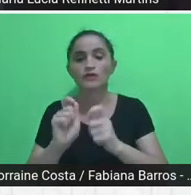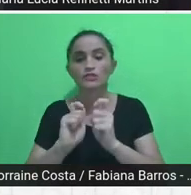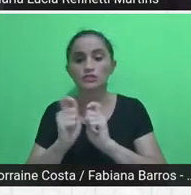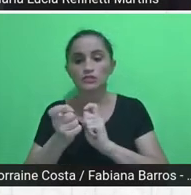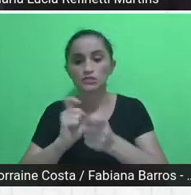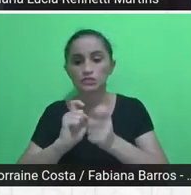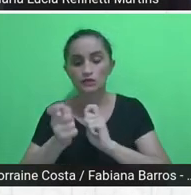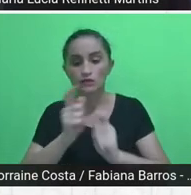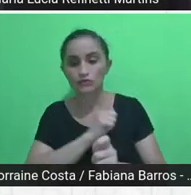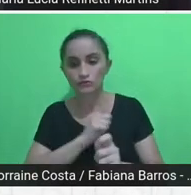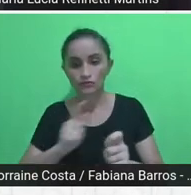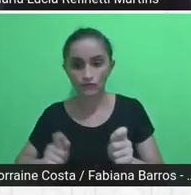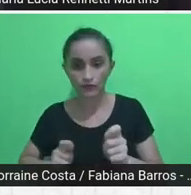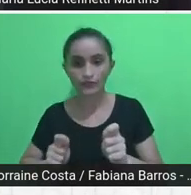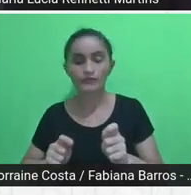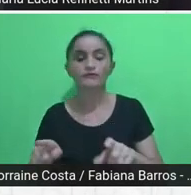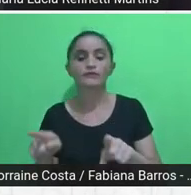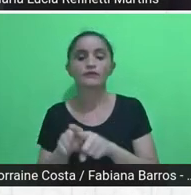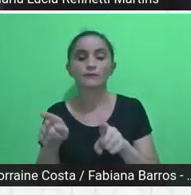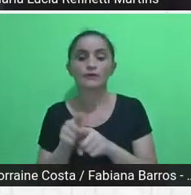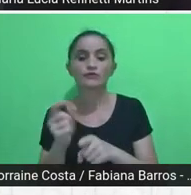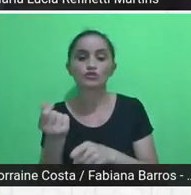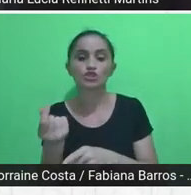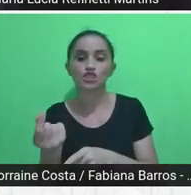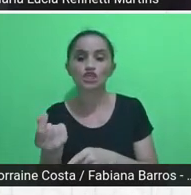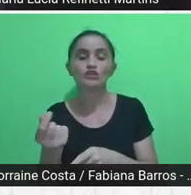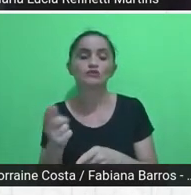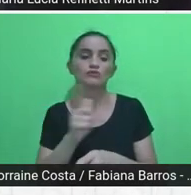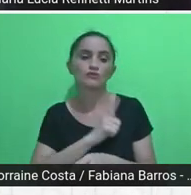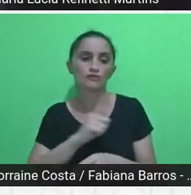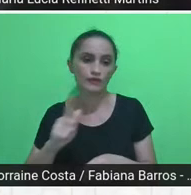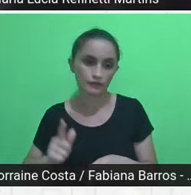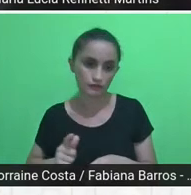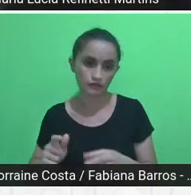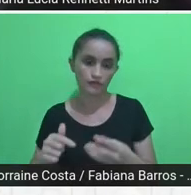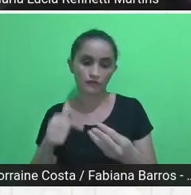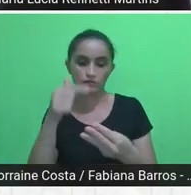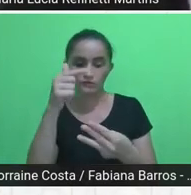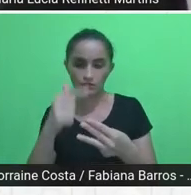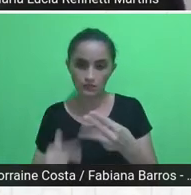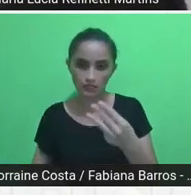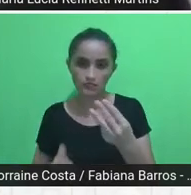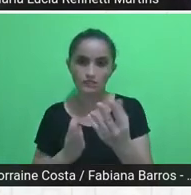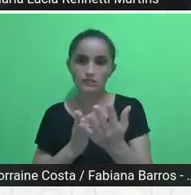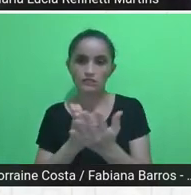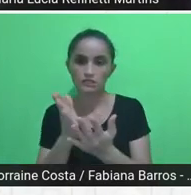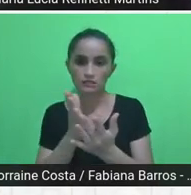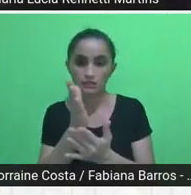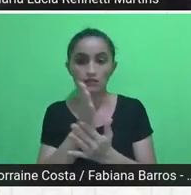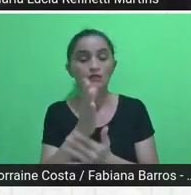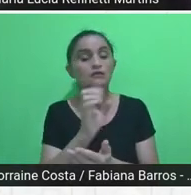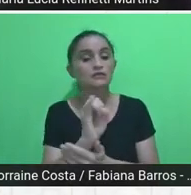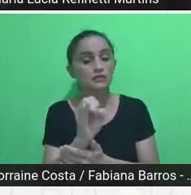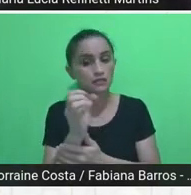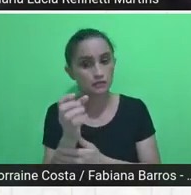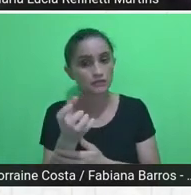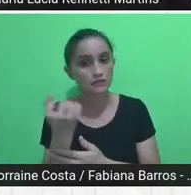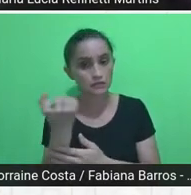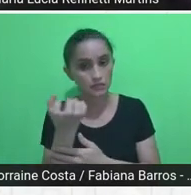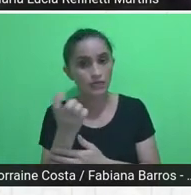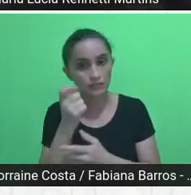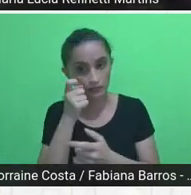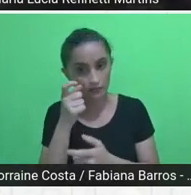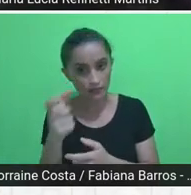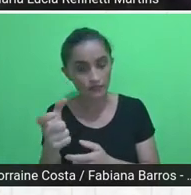enfim, é essa, isso que vocês, quem quiser entrar em detalhe pode, agora, eu acho que eu tenho